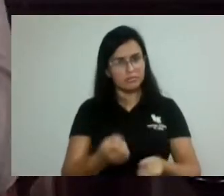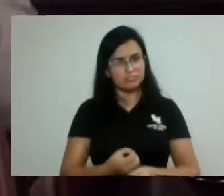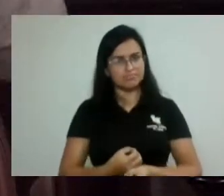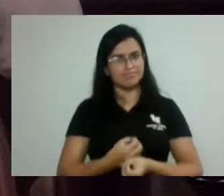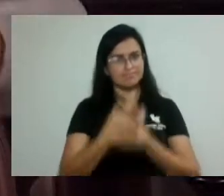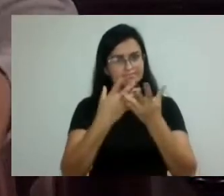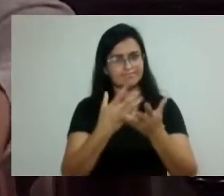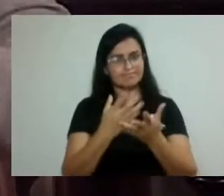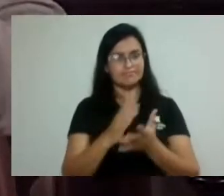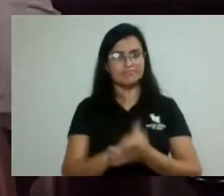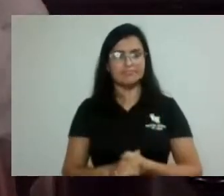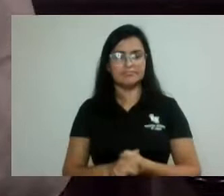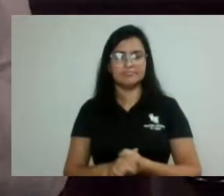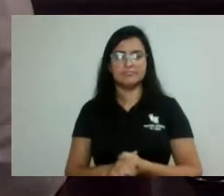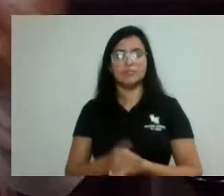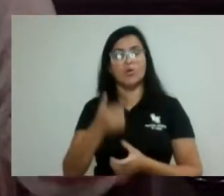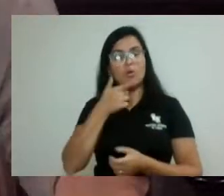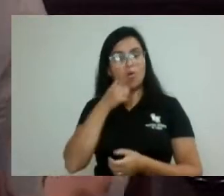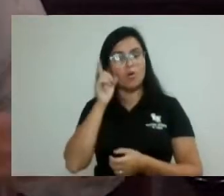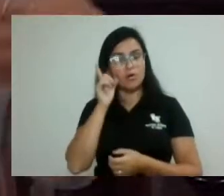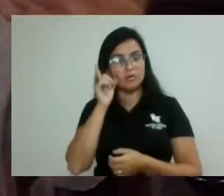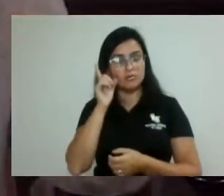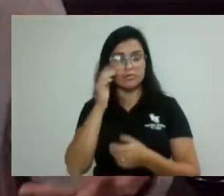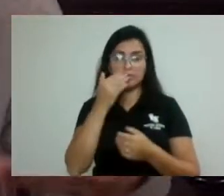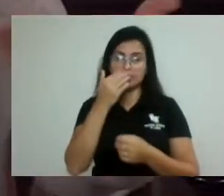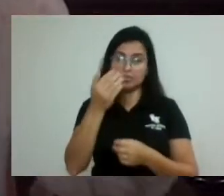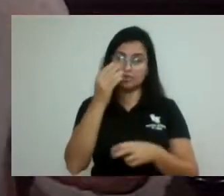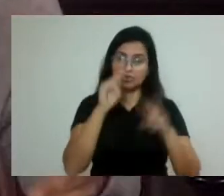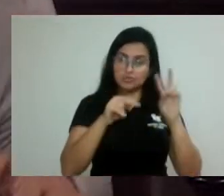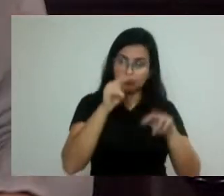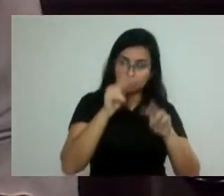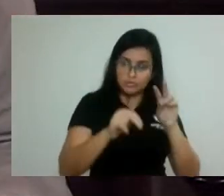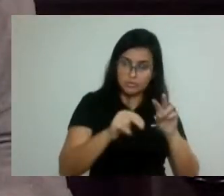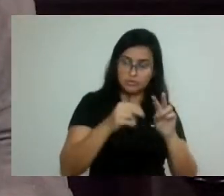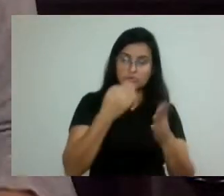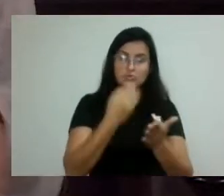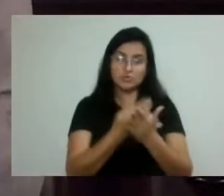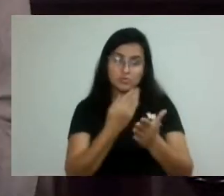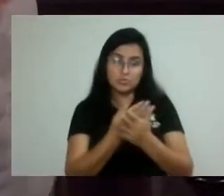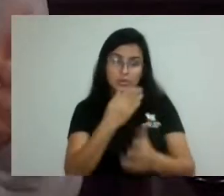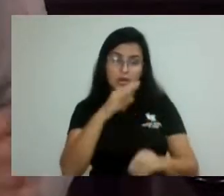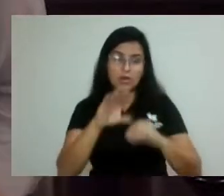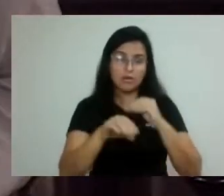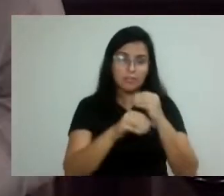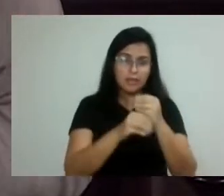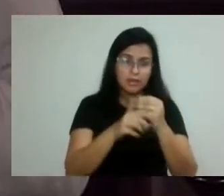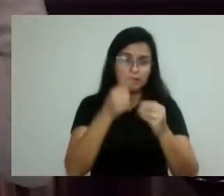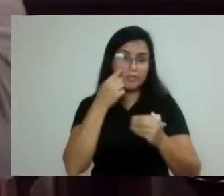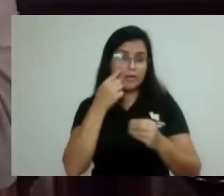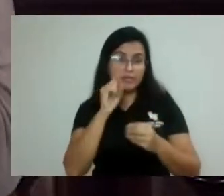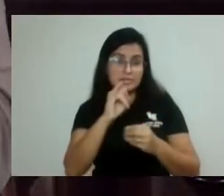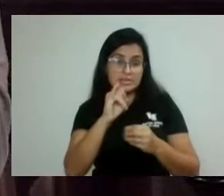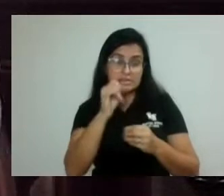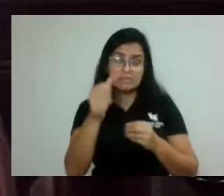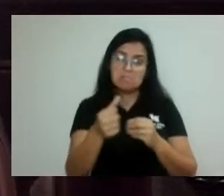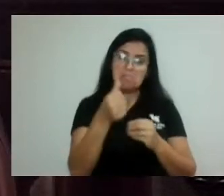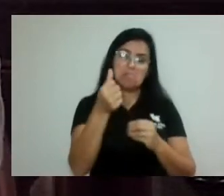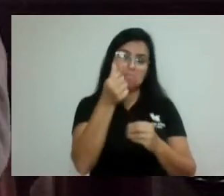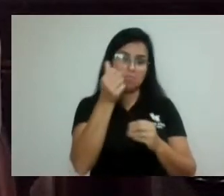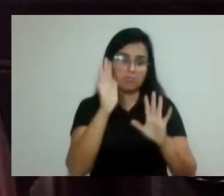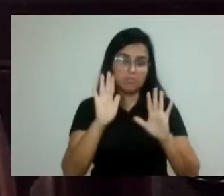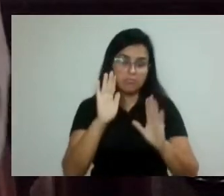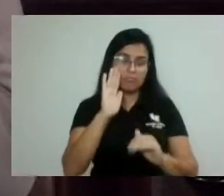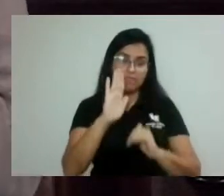fez o pedido de vista e eu estudei as emendas para ver se elas avançariam nesse sentido, mas queria manifestar que eu sigo me